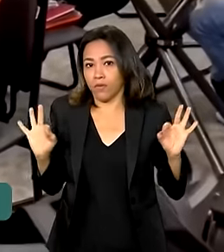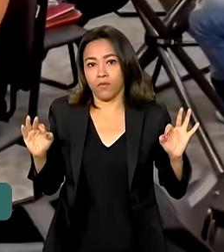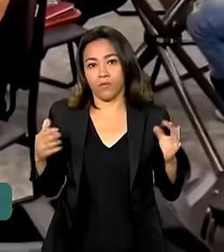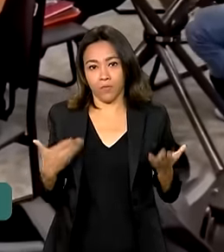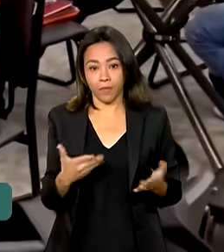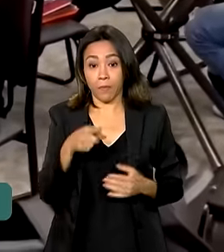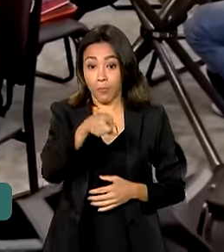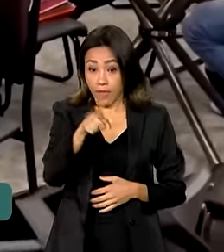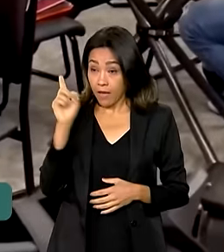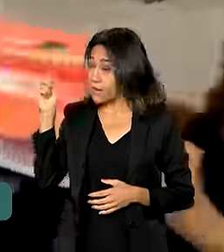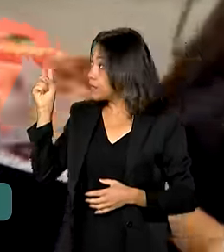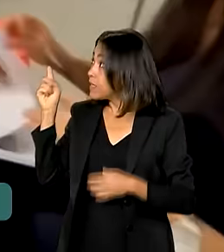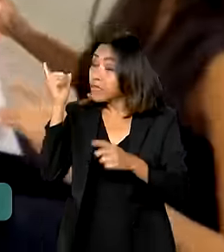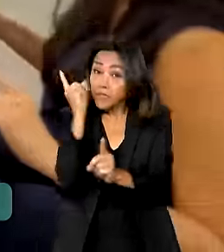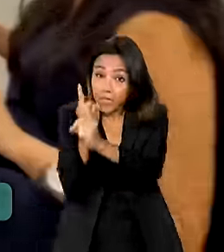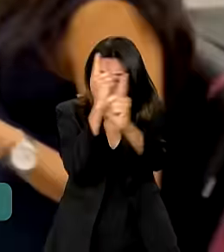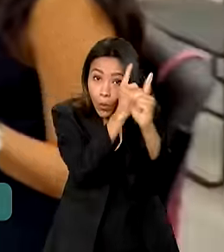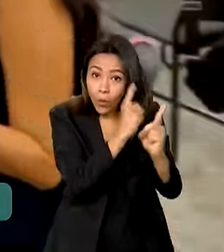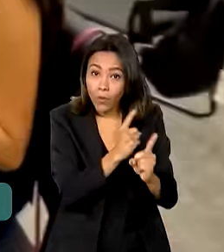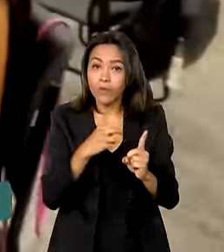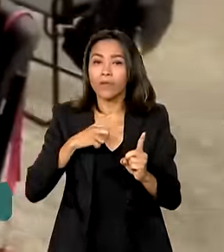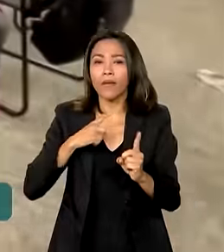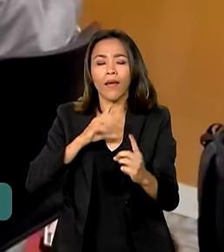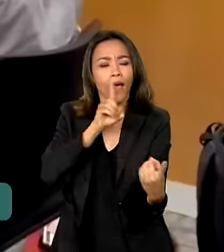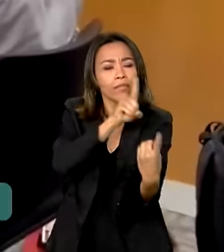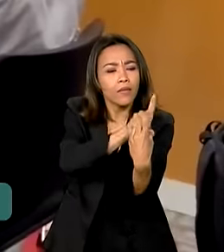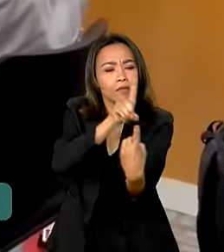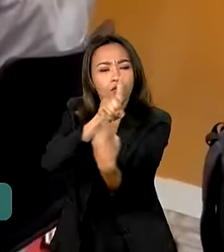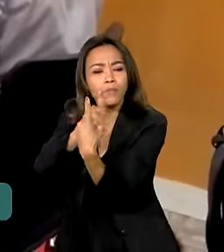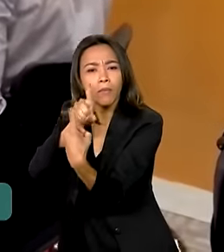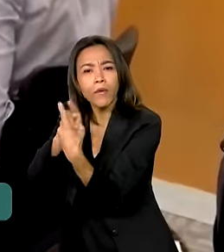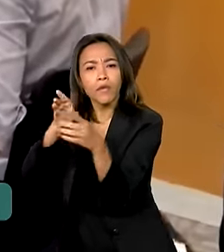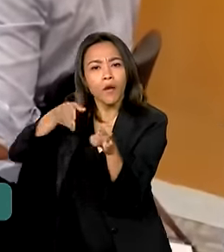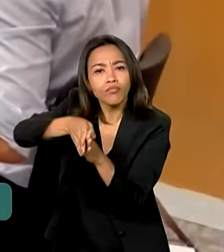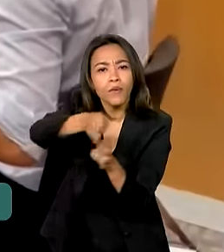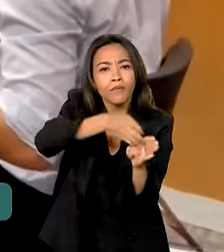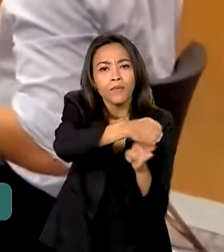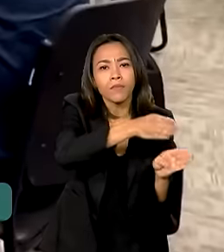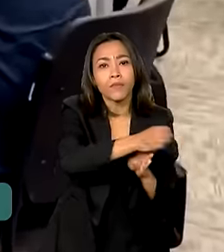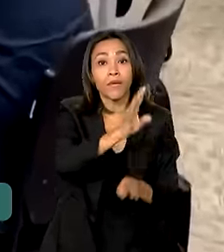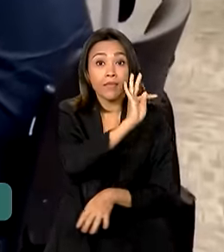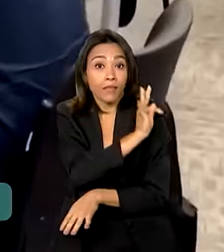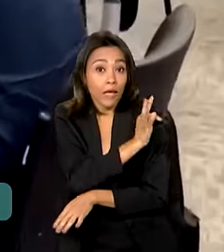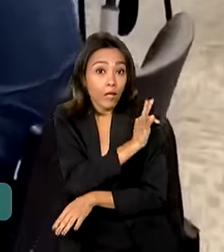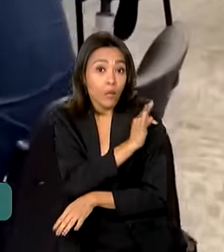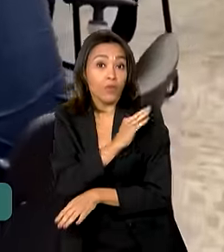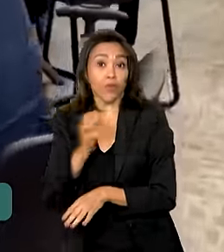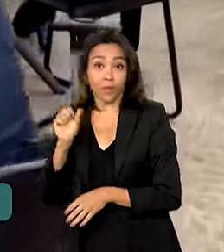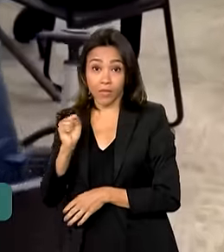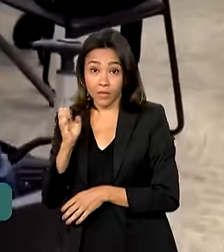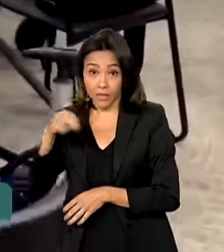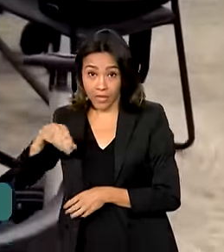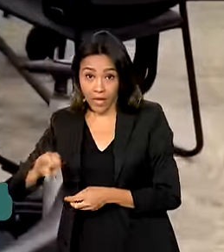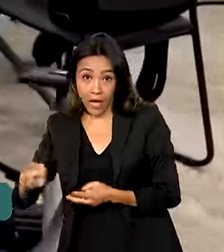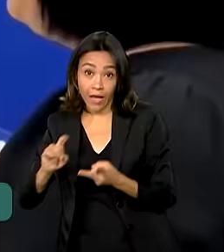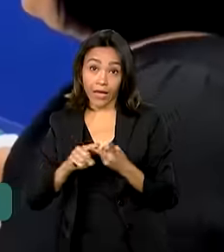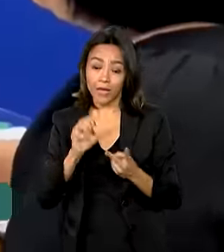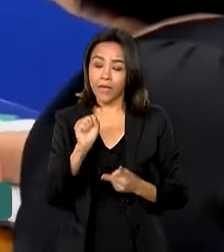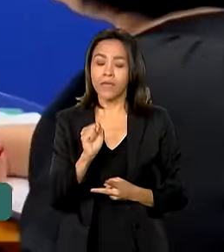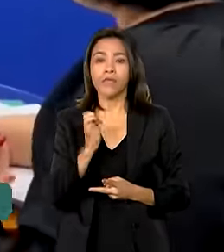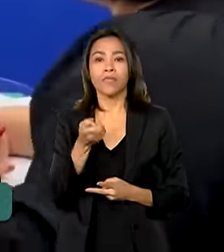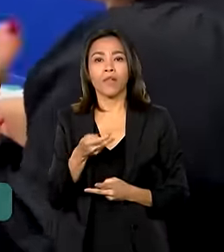Nesses encontros, são promovidos atendimentos presenciais de técnicos do Senai, Sebrae e